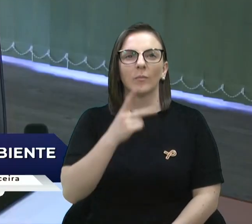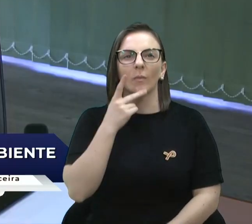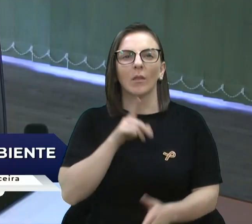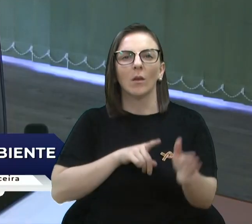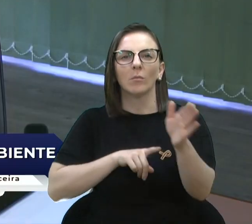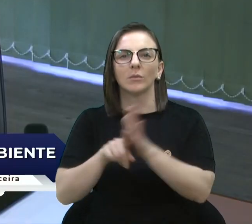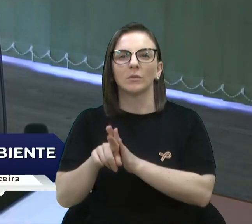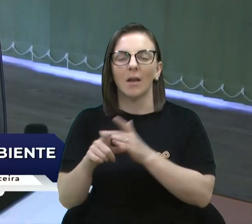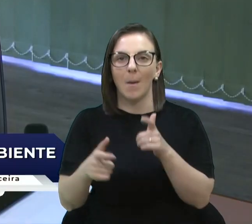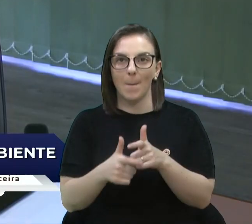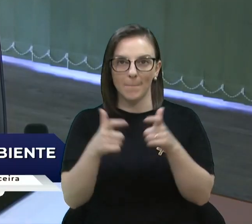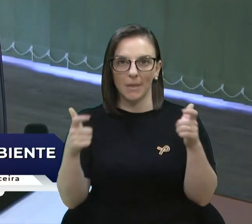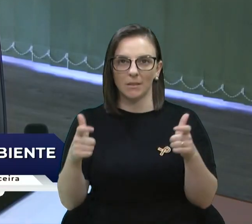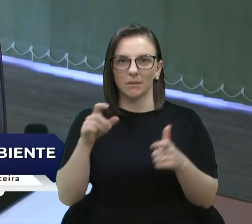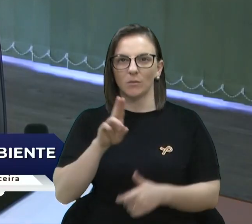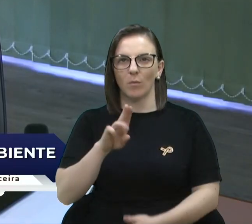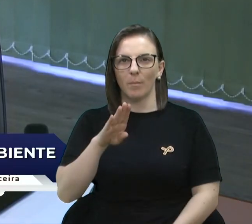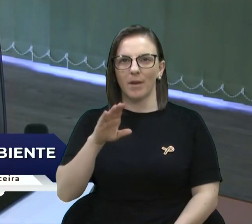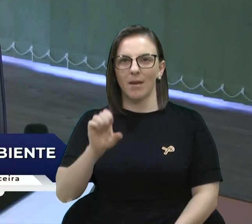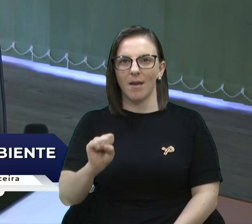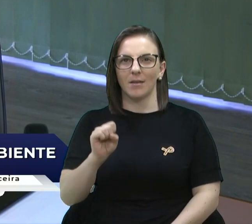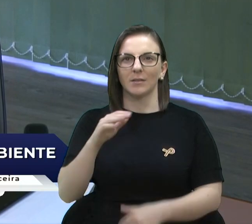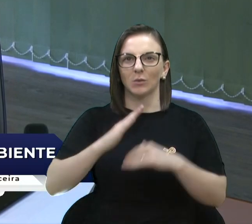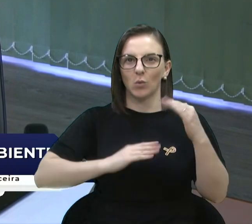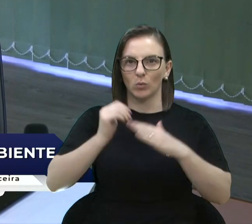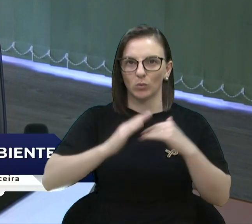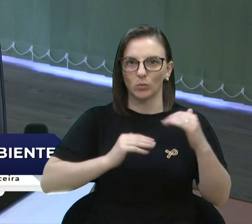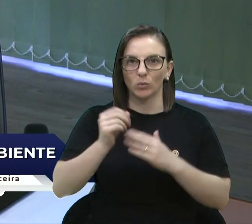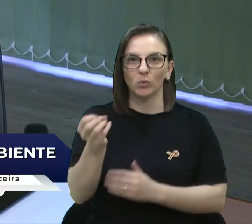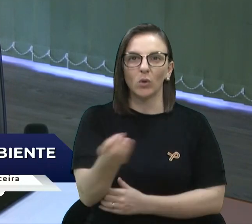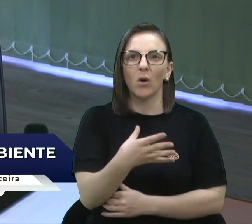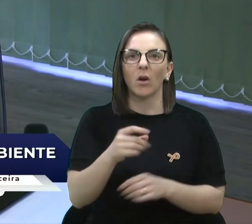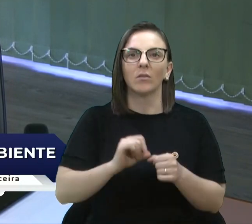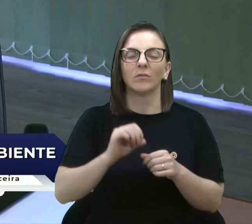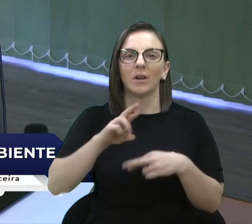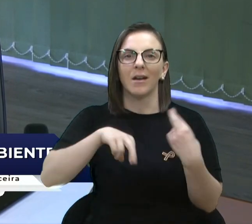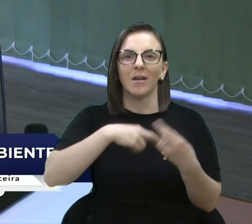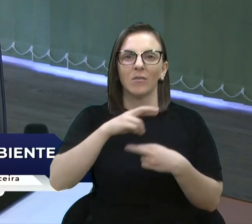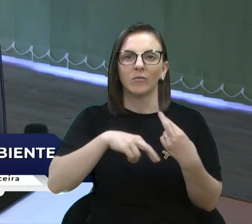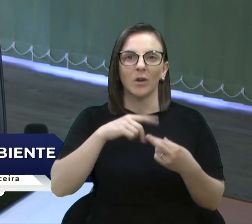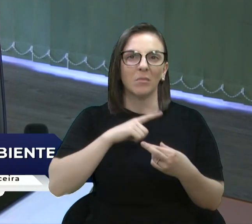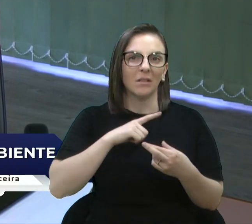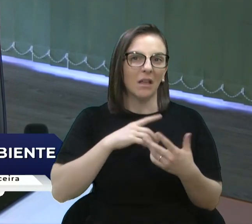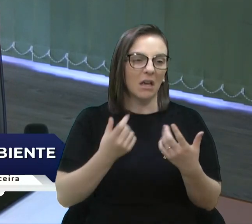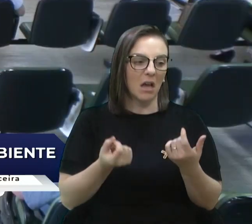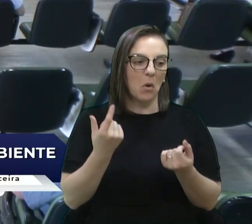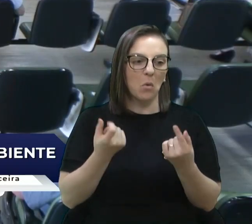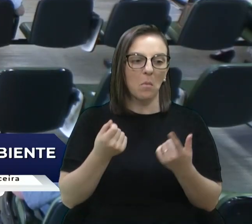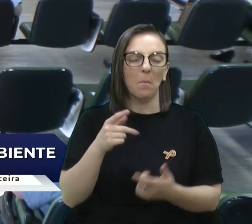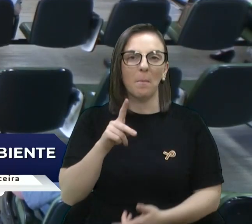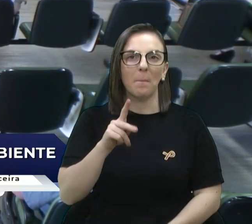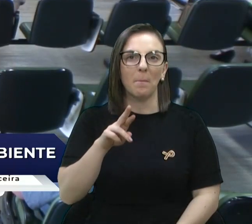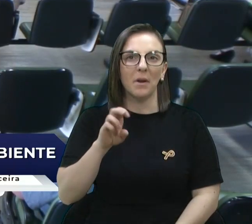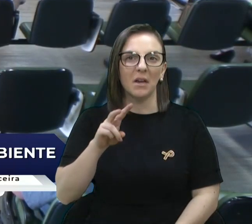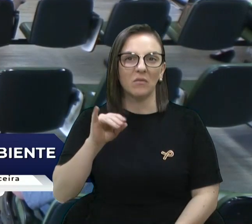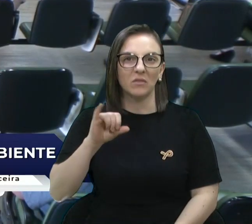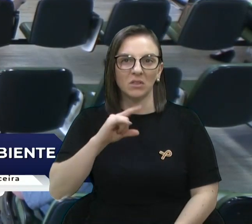construção de novas e reformas tem previsão? Sim, nós temos